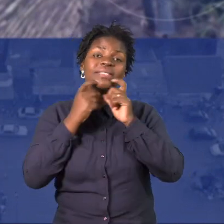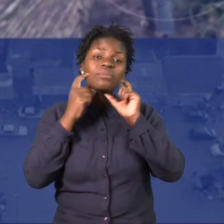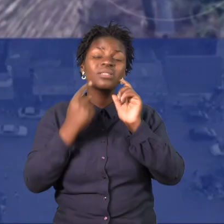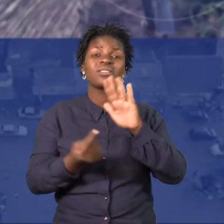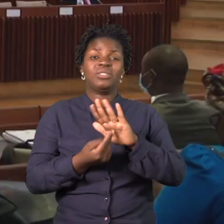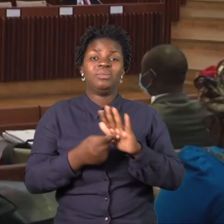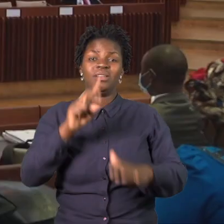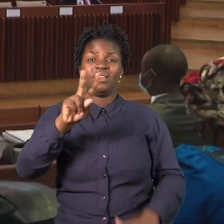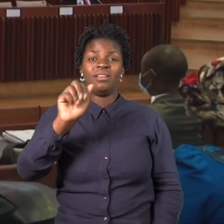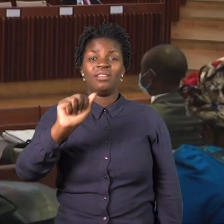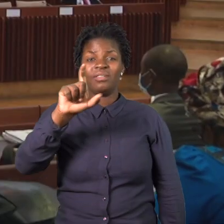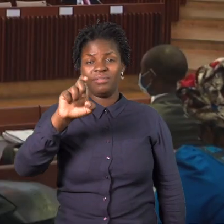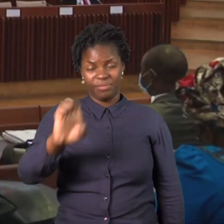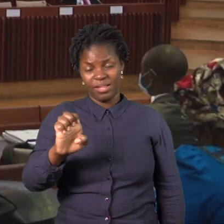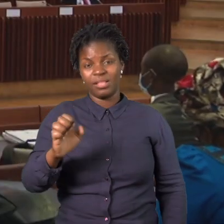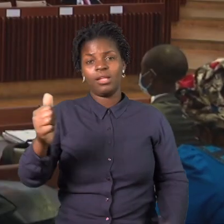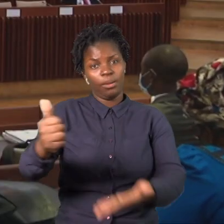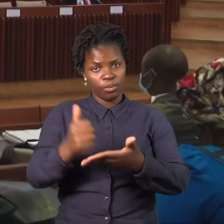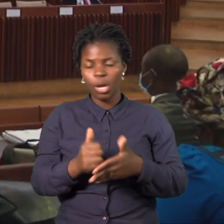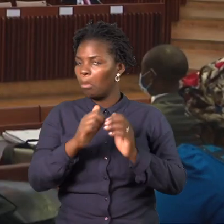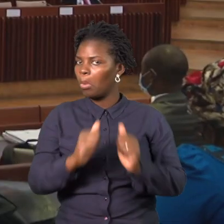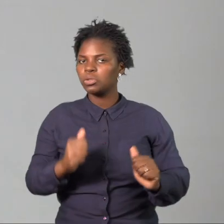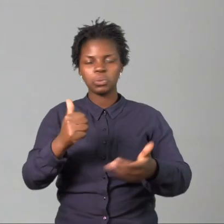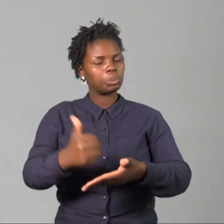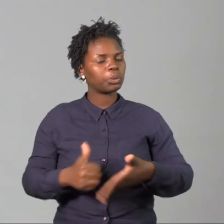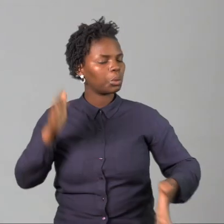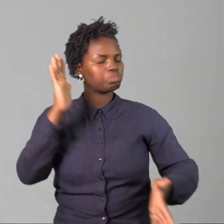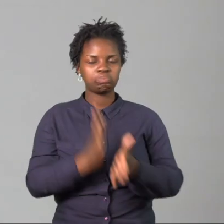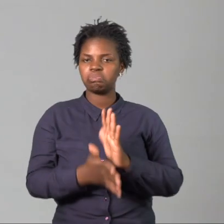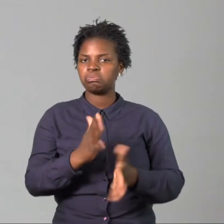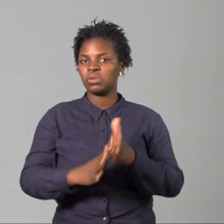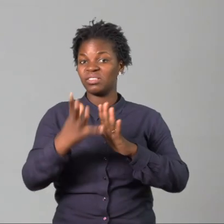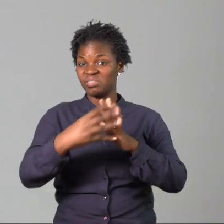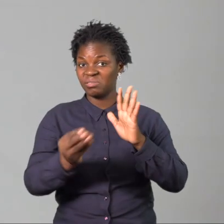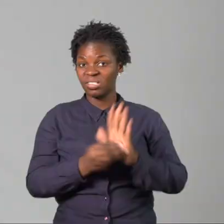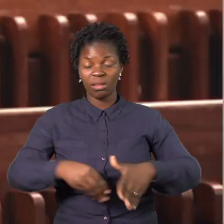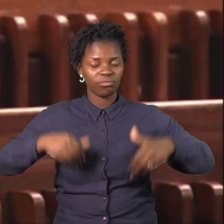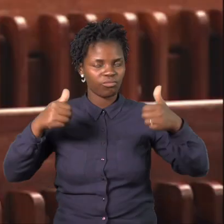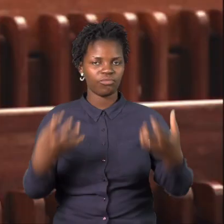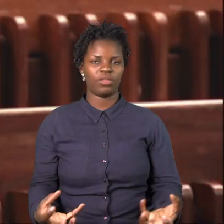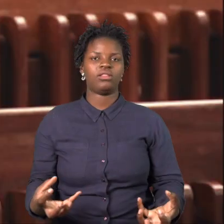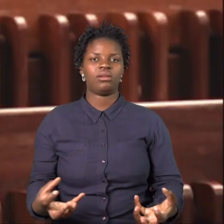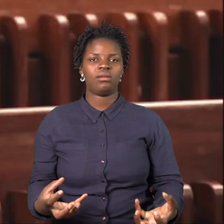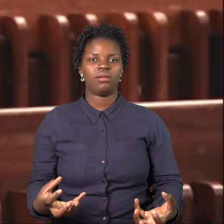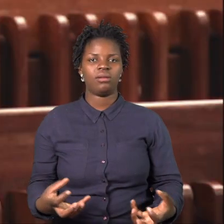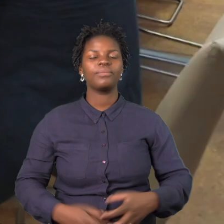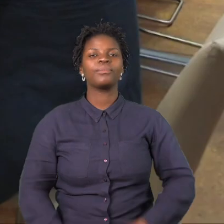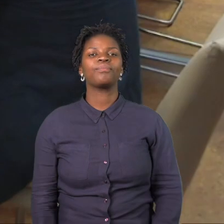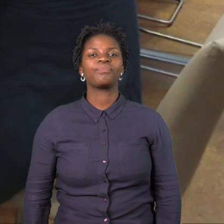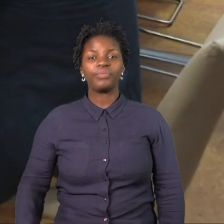matéria. O Ministério de Economia e Finanças e o Ministério de Recursos Minerais e Energia